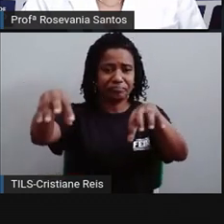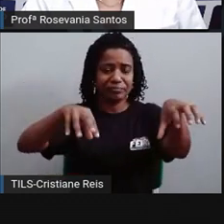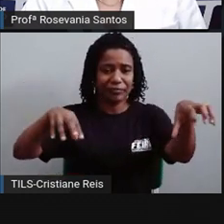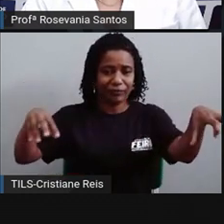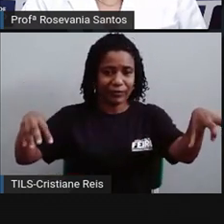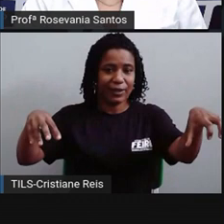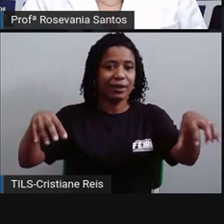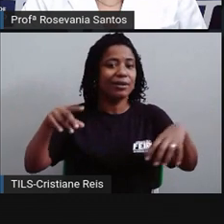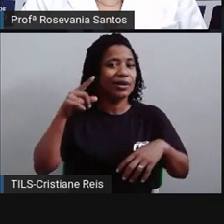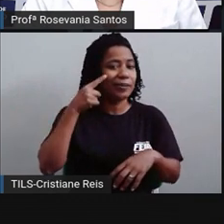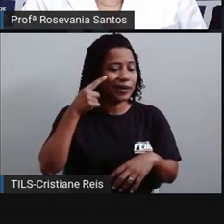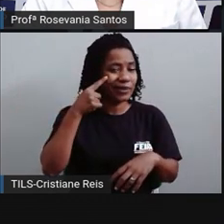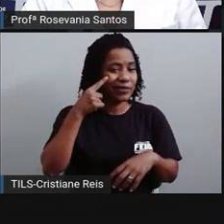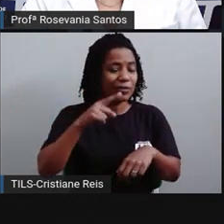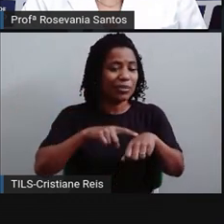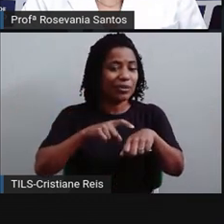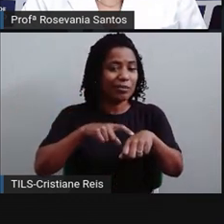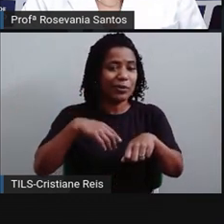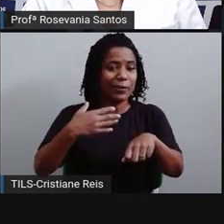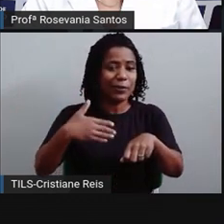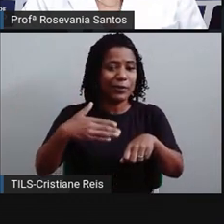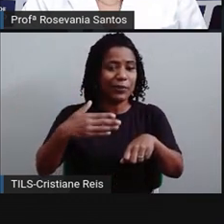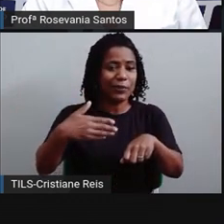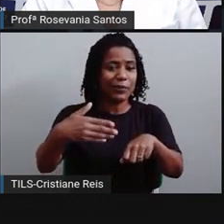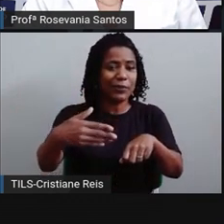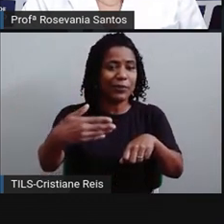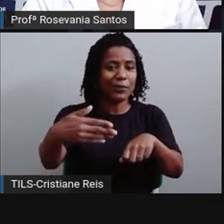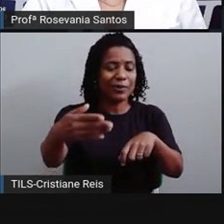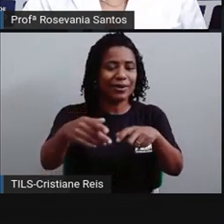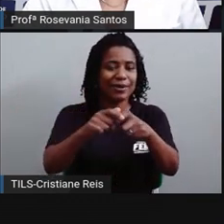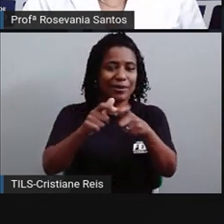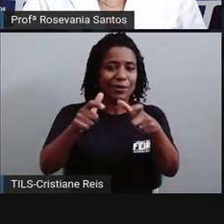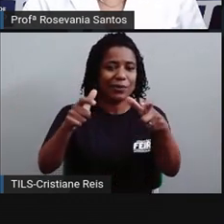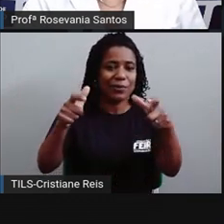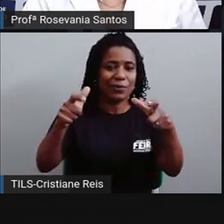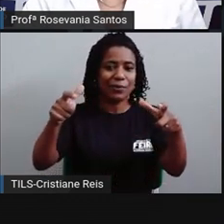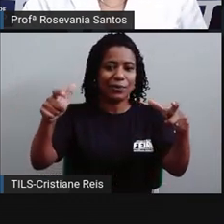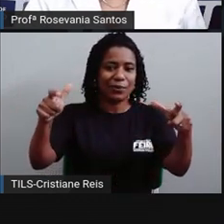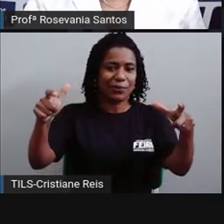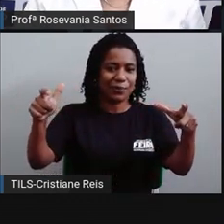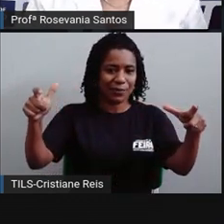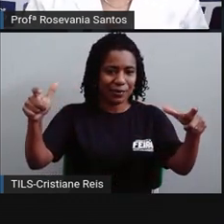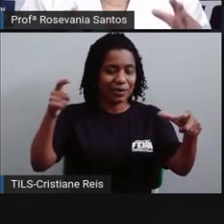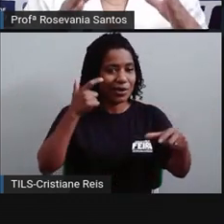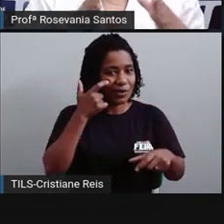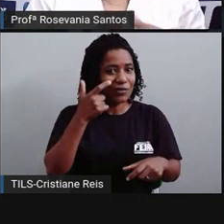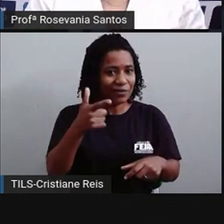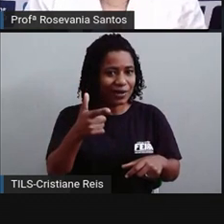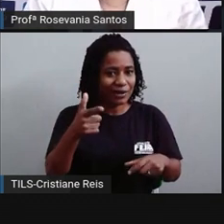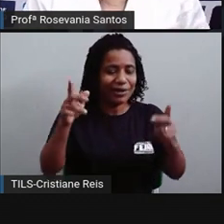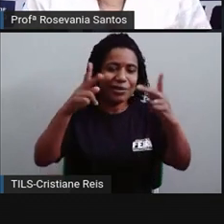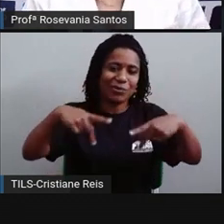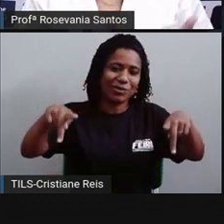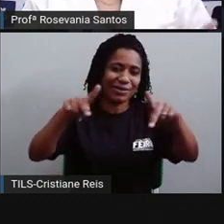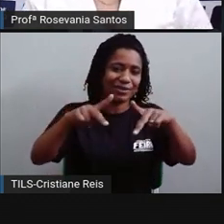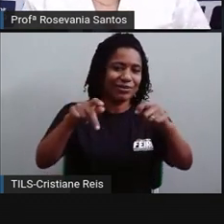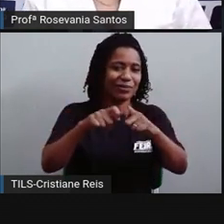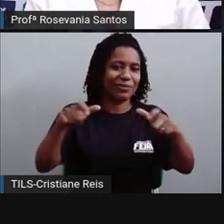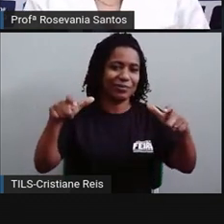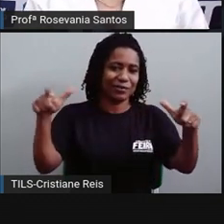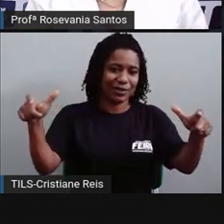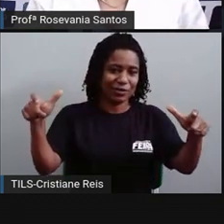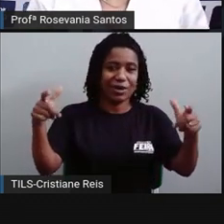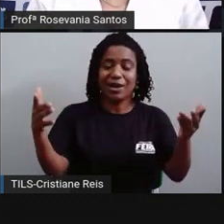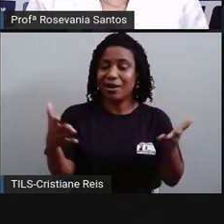passando, né, essa filinha aqui da setinha, vai aumentando a quantidade da população, que é exatamente o